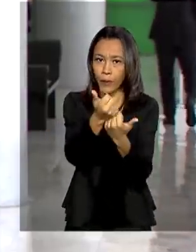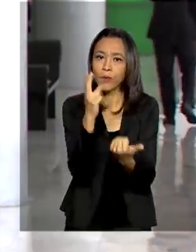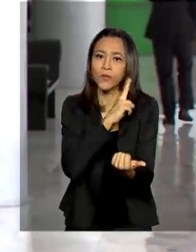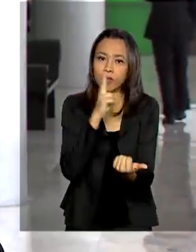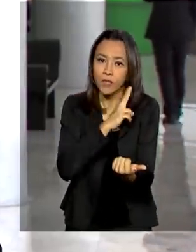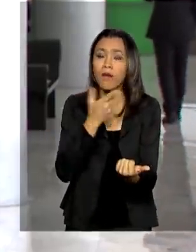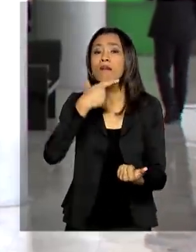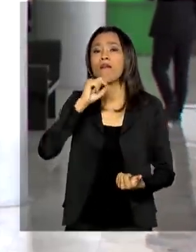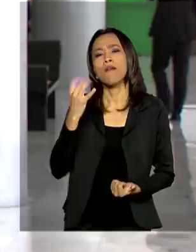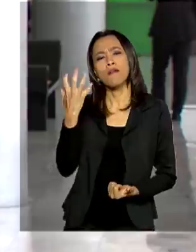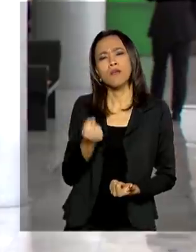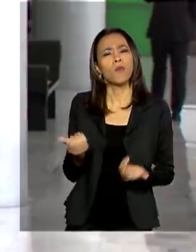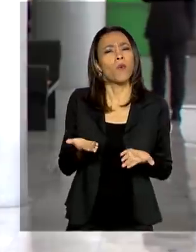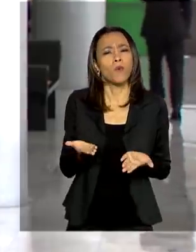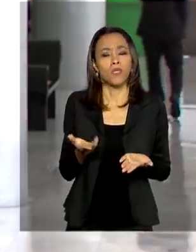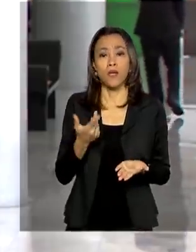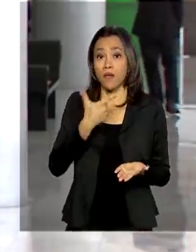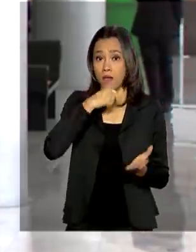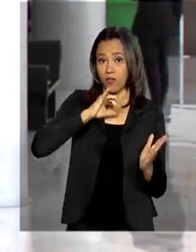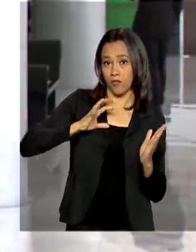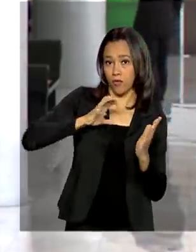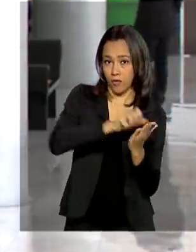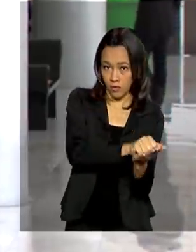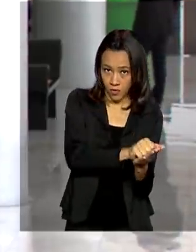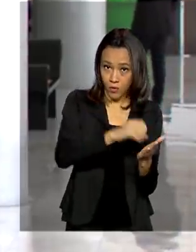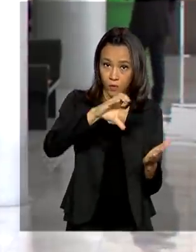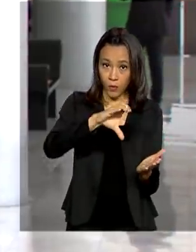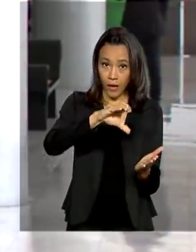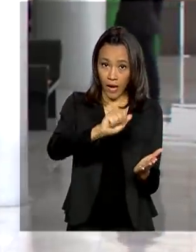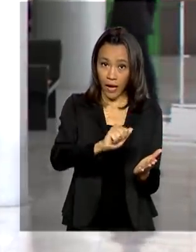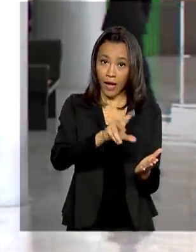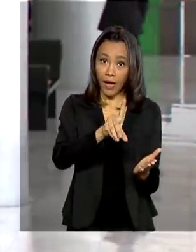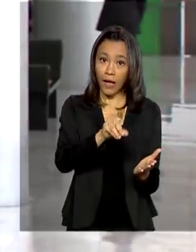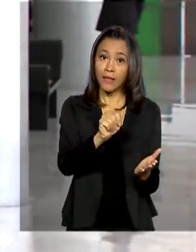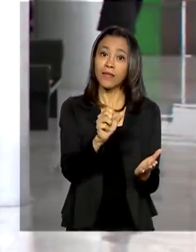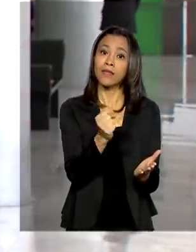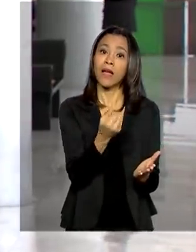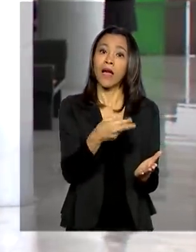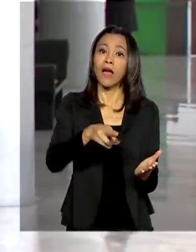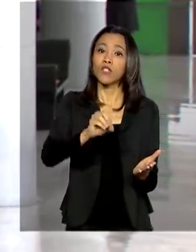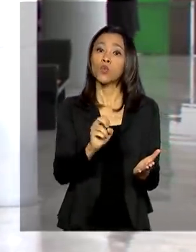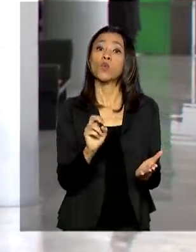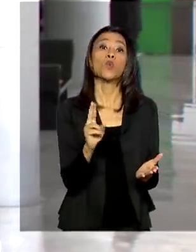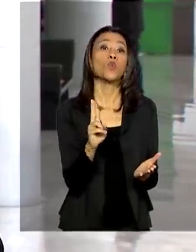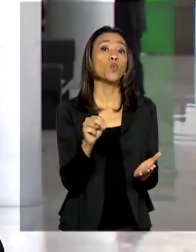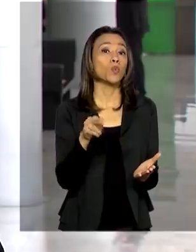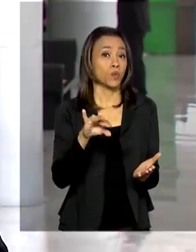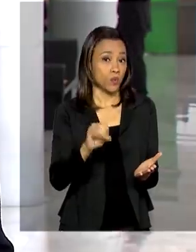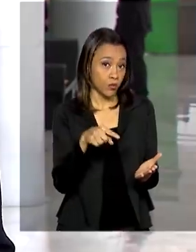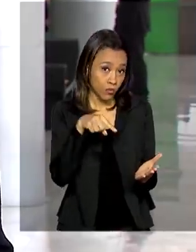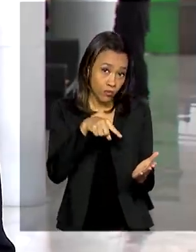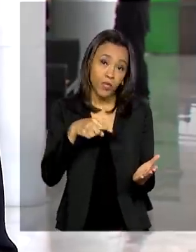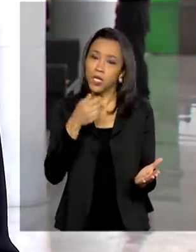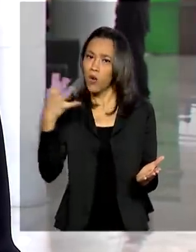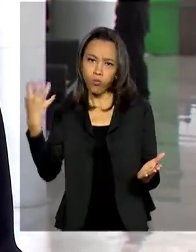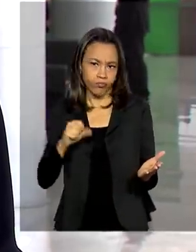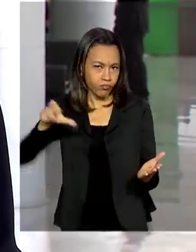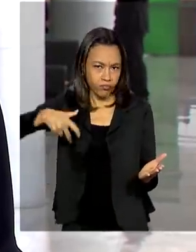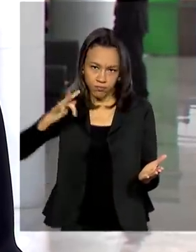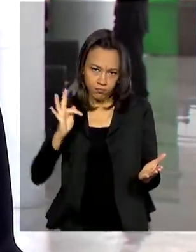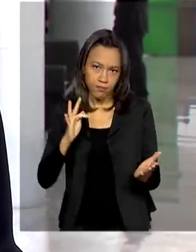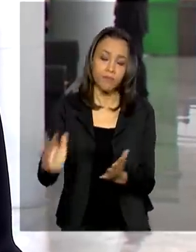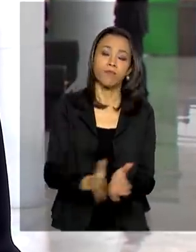recebe hoje? Os inscritos no cadastro único que não recebem o Bolsa Família. Quem se cadastrou no